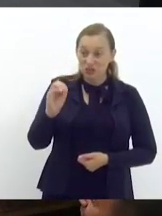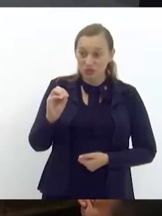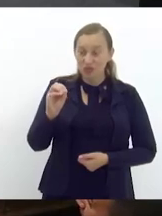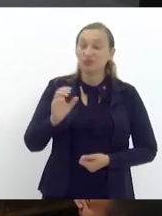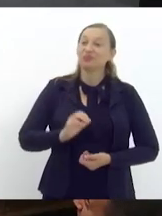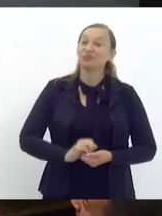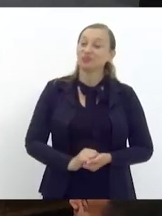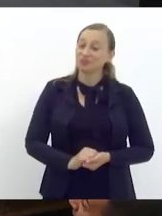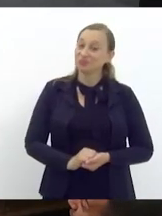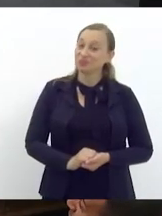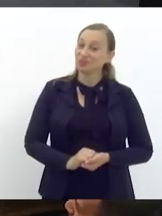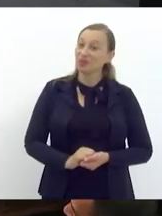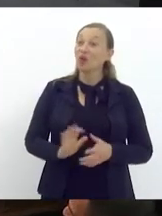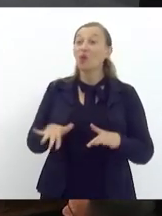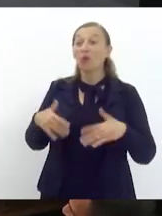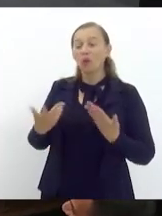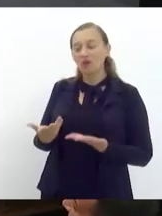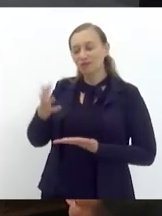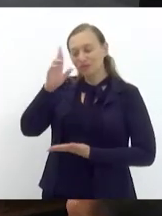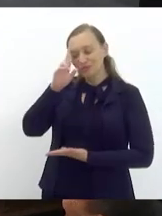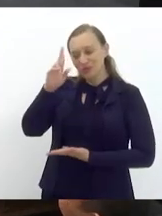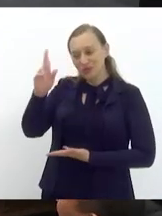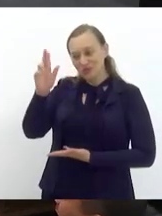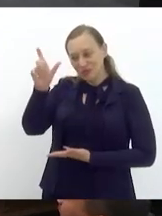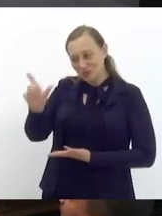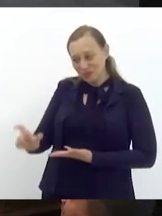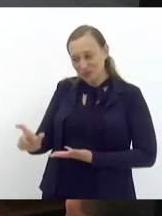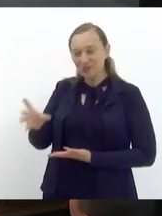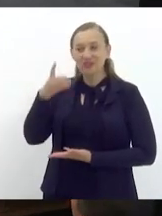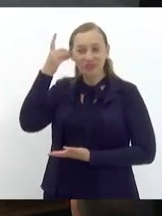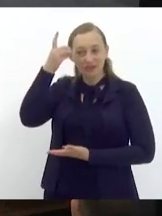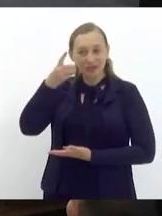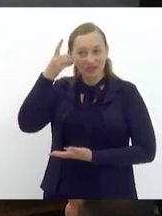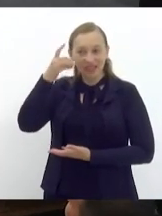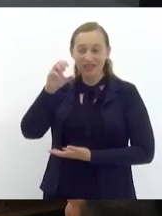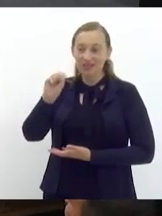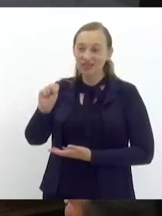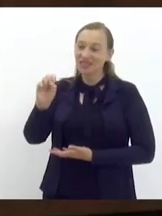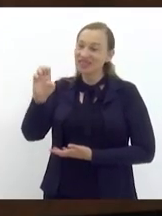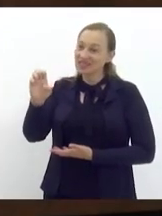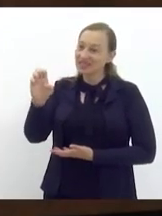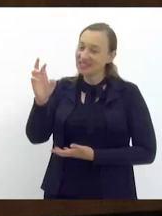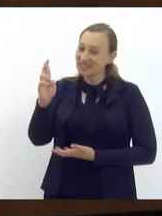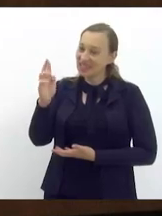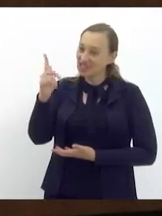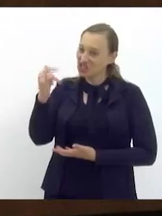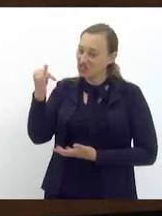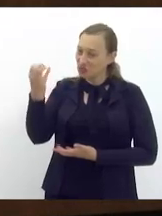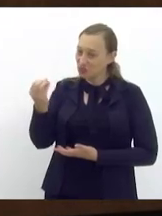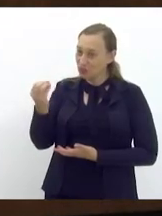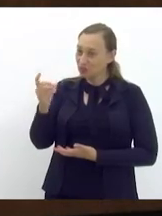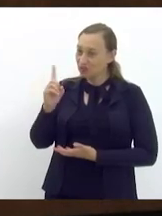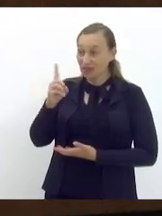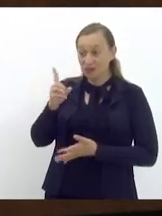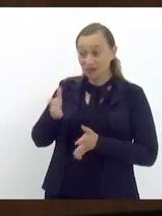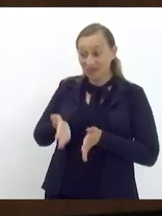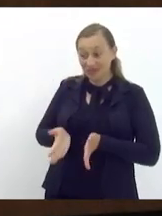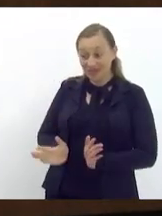quando V. Exª, deputado Sérgio Fernandes, ainda não era nascido